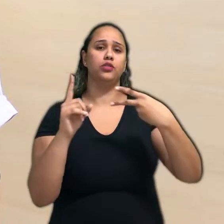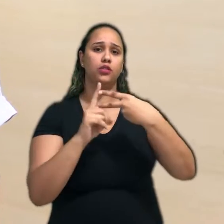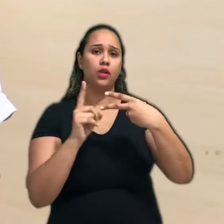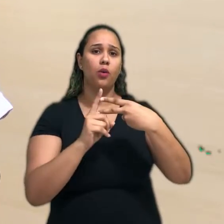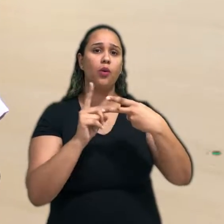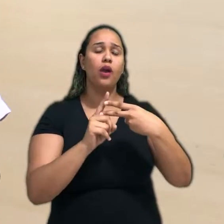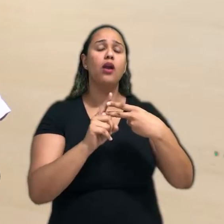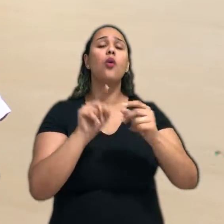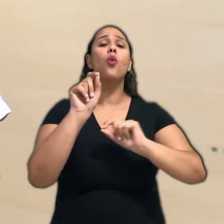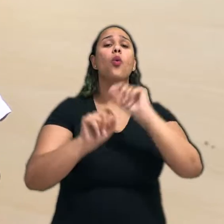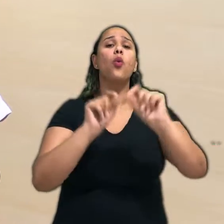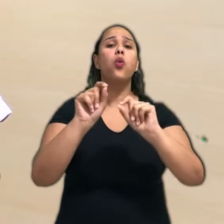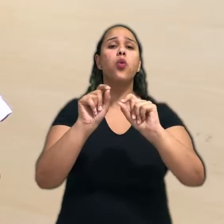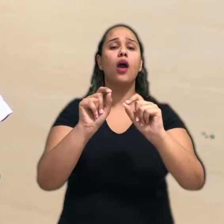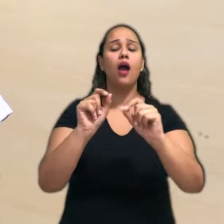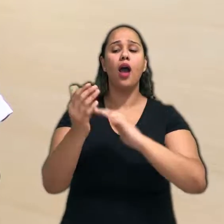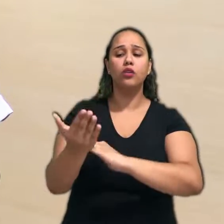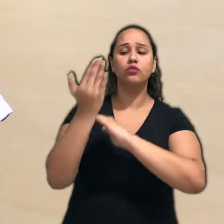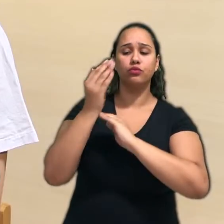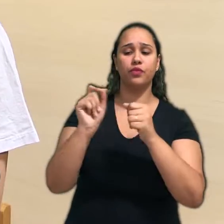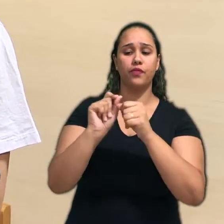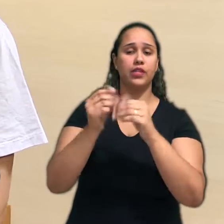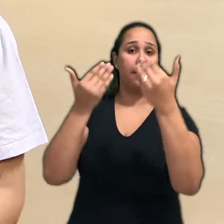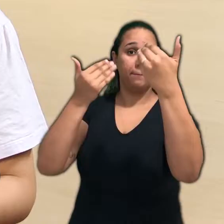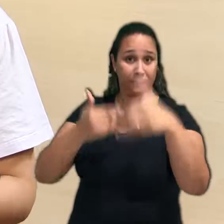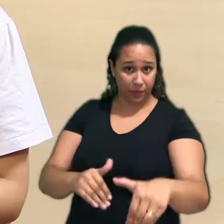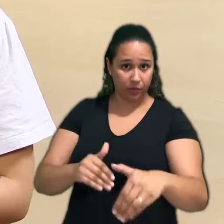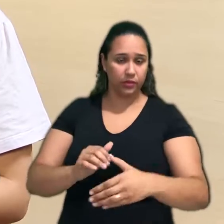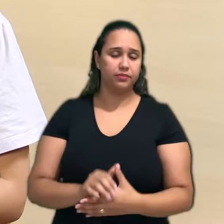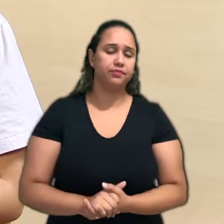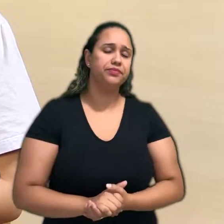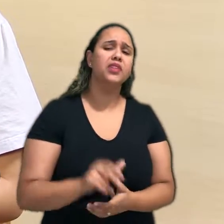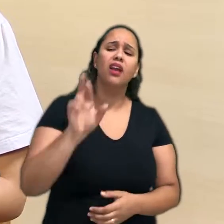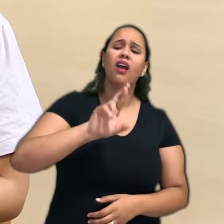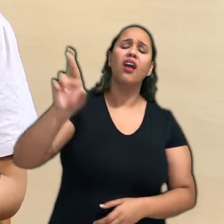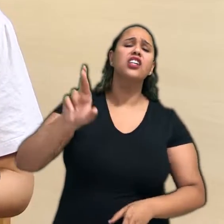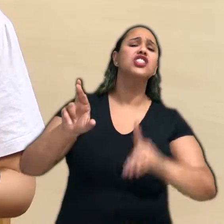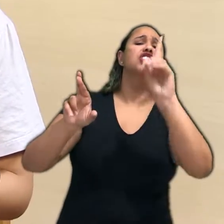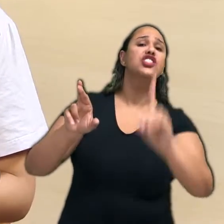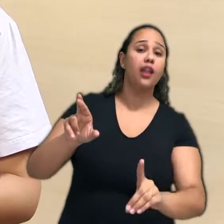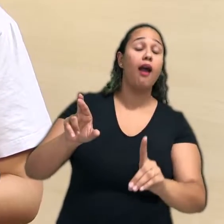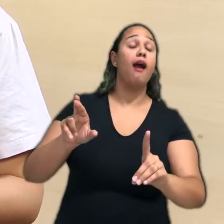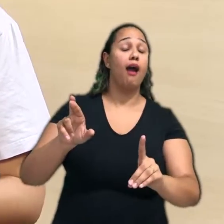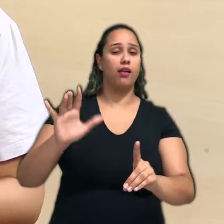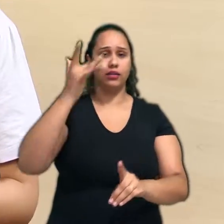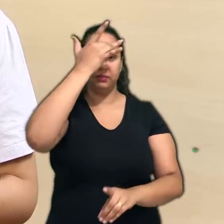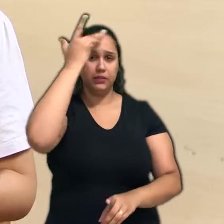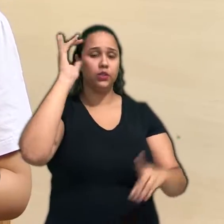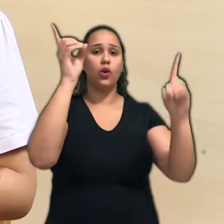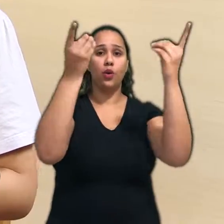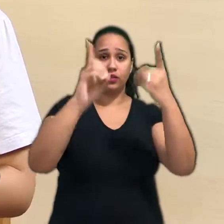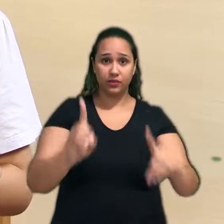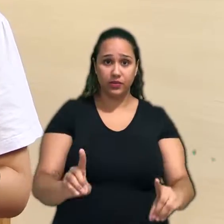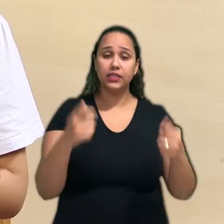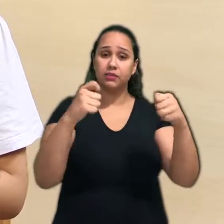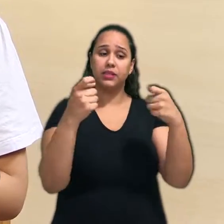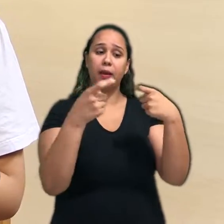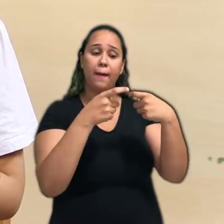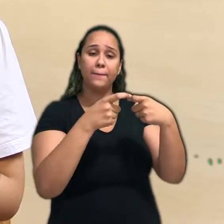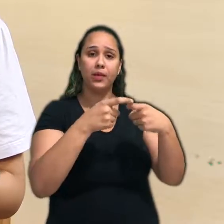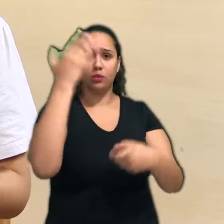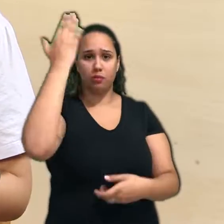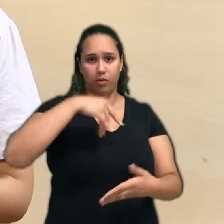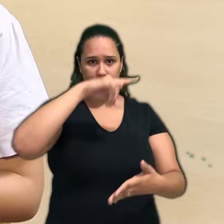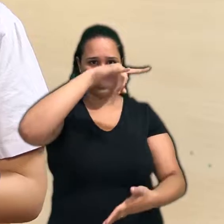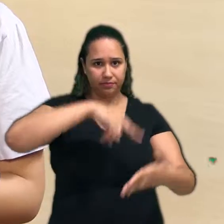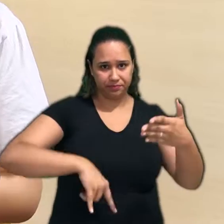aquilo que irá te auxiliar na realização dessa prova. E quem tem direito a esse atendimento? Pessoas com deficiência que possuem um laudo assinado por um